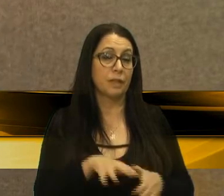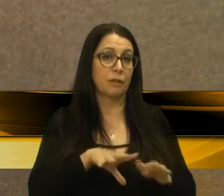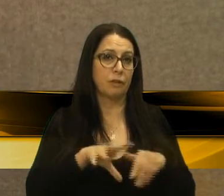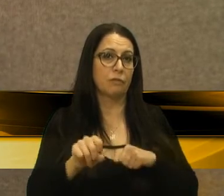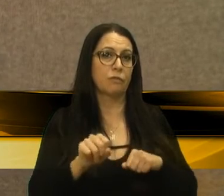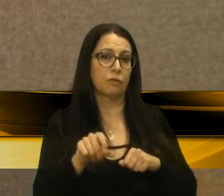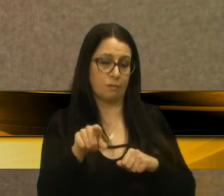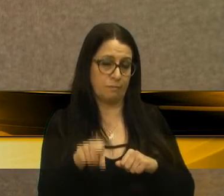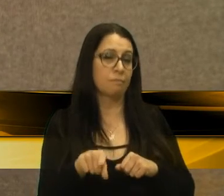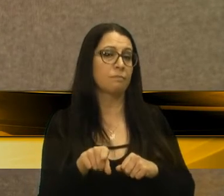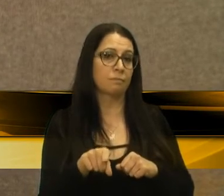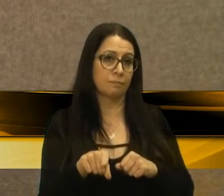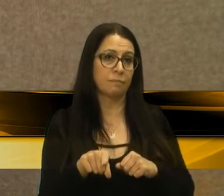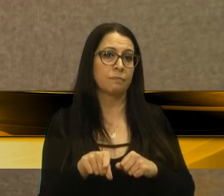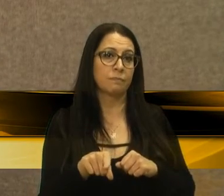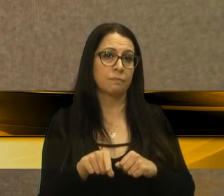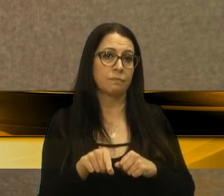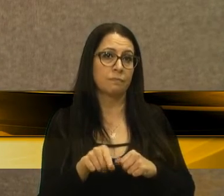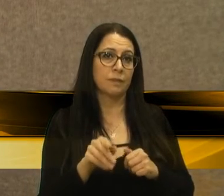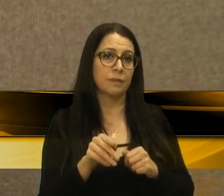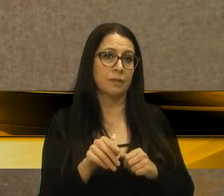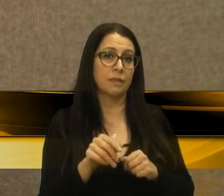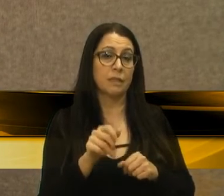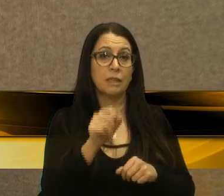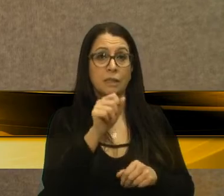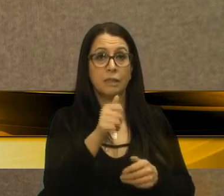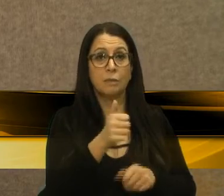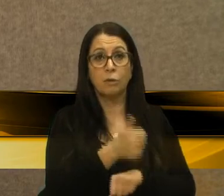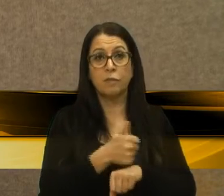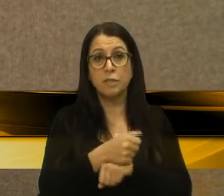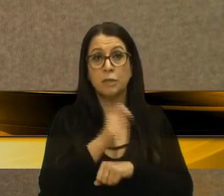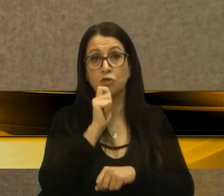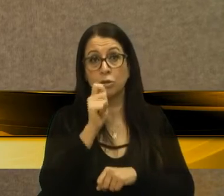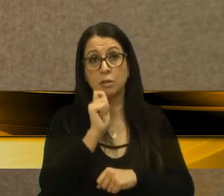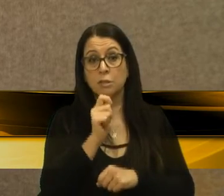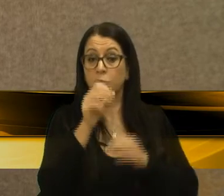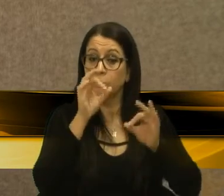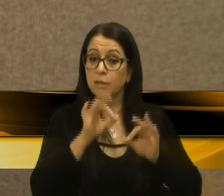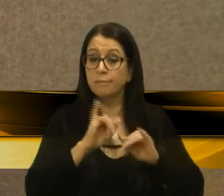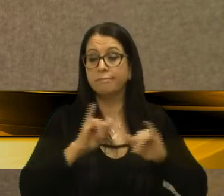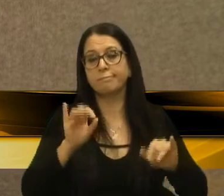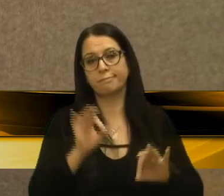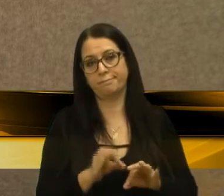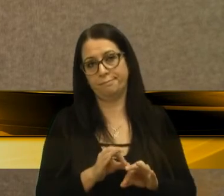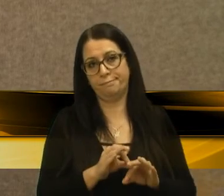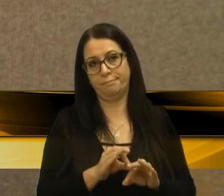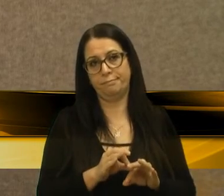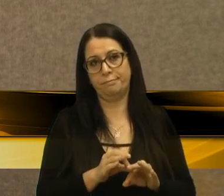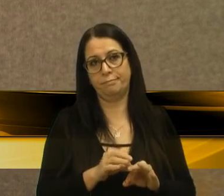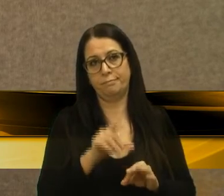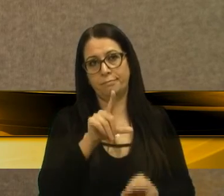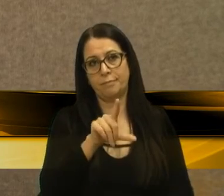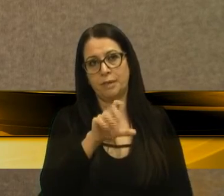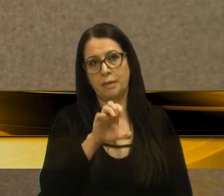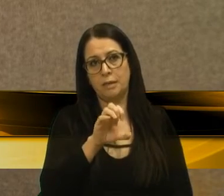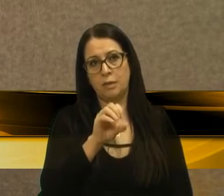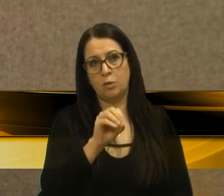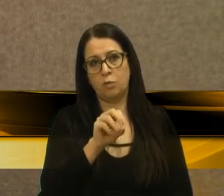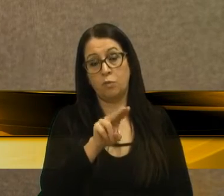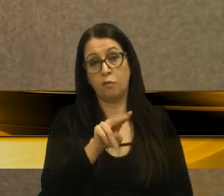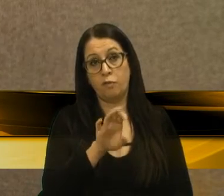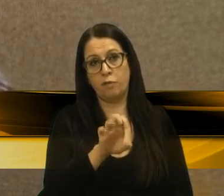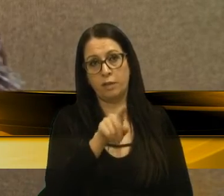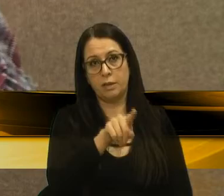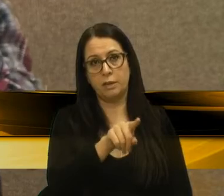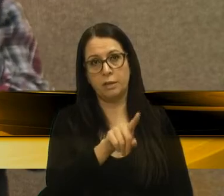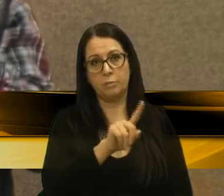nesse segmento de jornalismo, vamos dar a notícia certinha. Está lá no Leou Vê, inclusive ia colocar